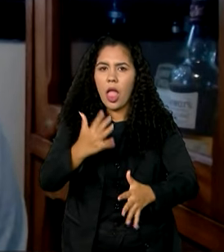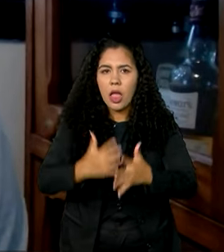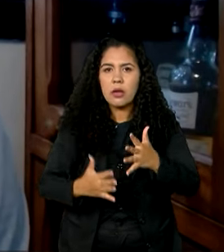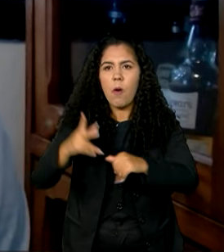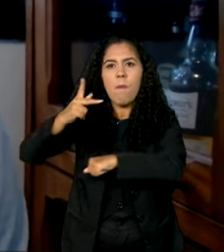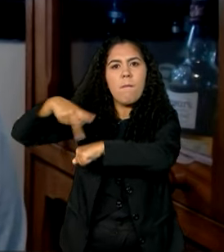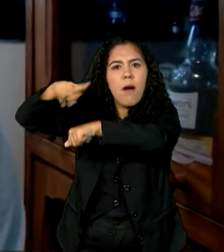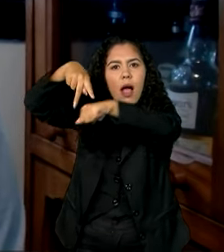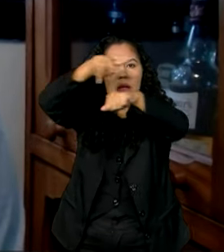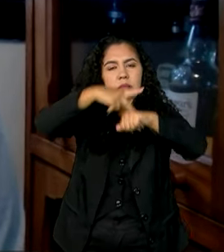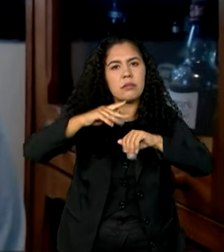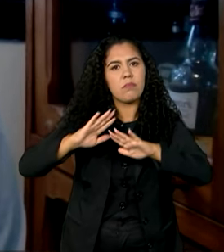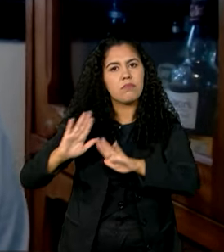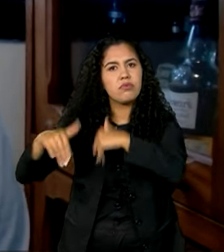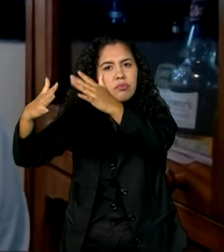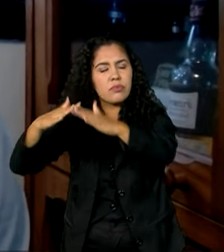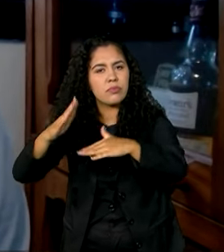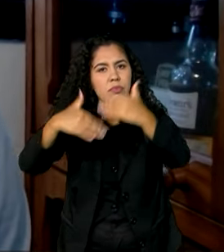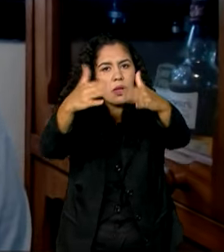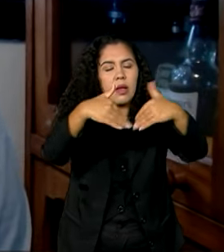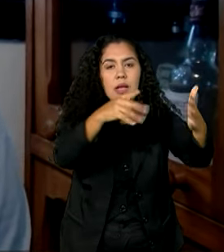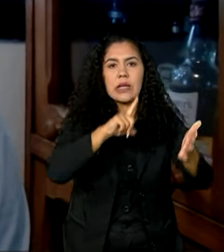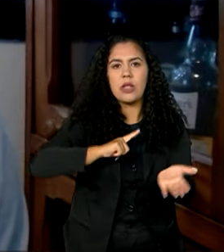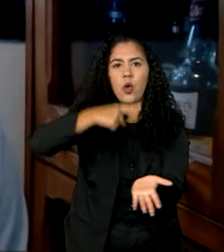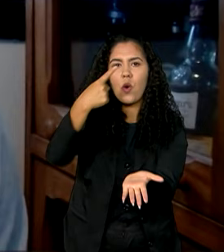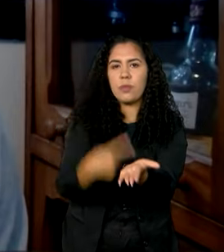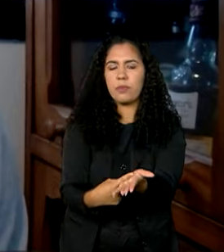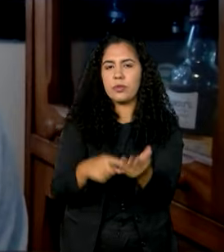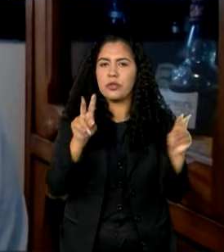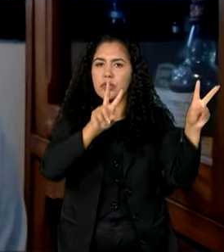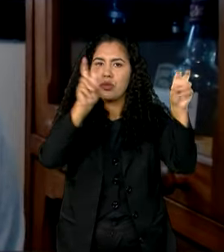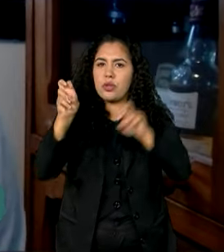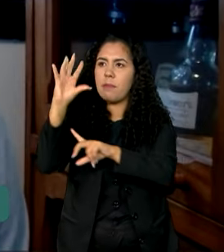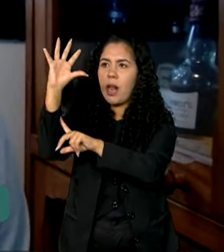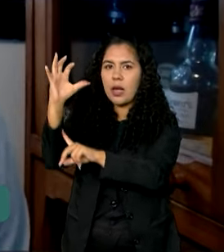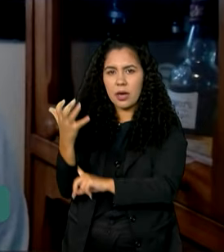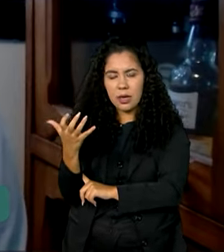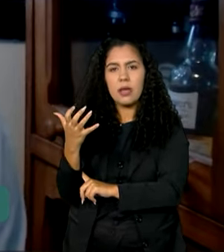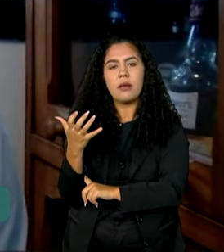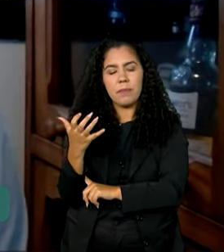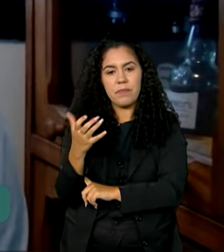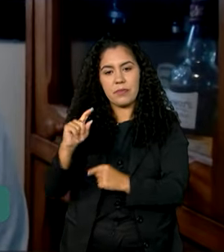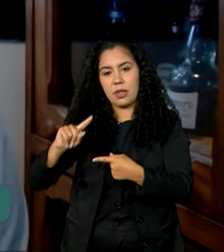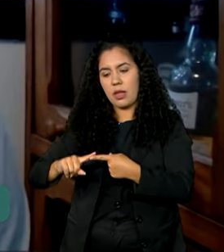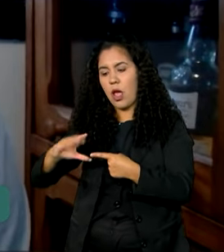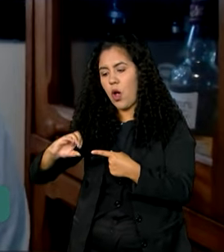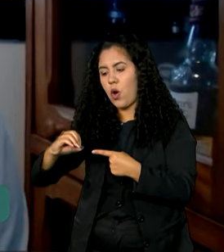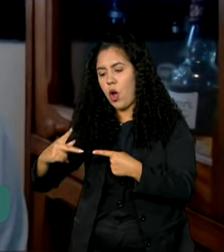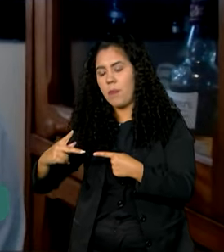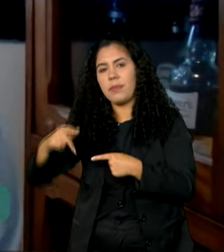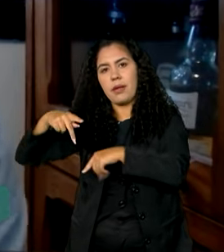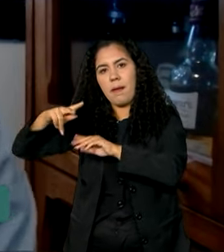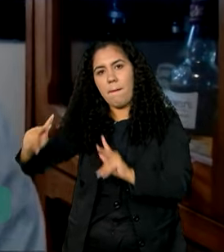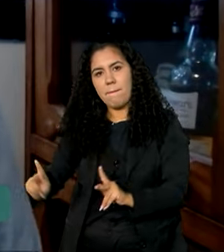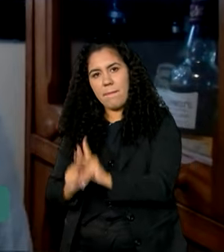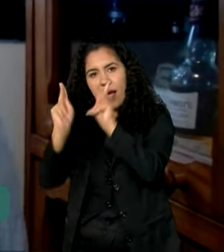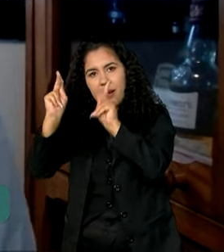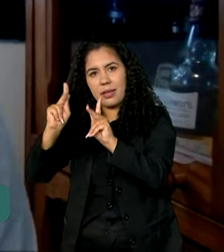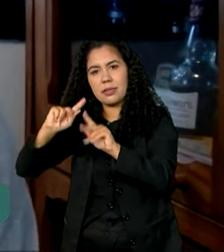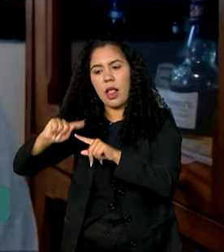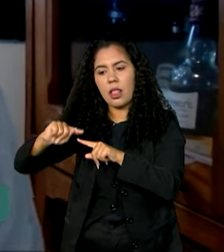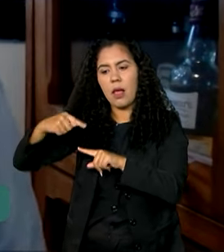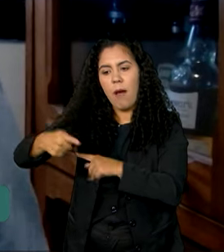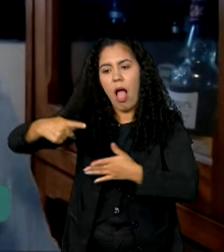quase todos os países do mundo, no que tem os seus compromissos climáticos, né? Você teve a... Depois da Copa de Paris, teve a Covid, que obviamente parou